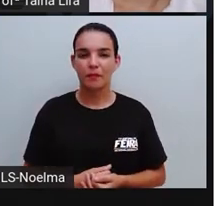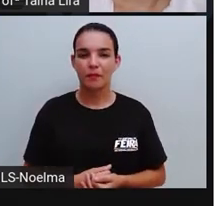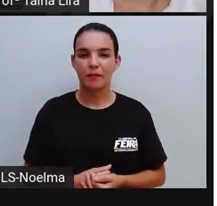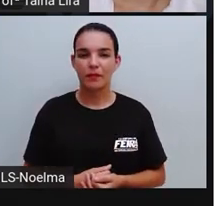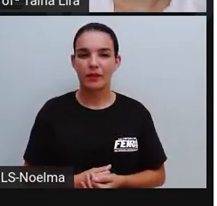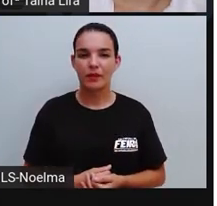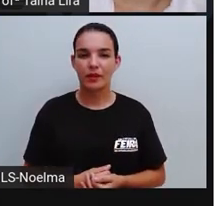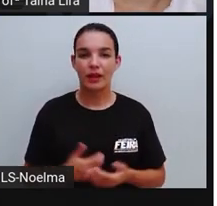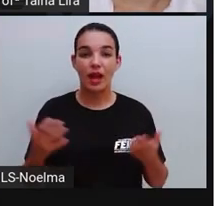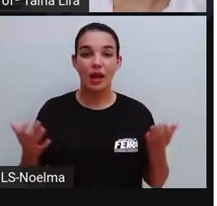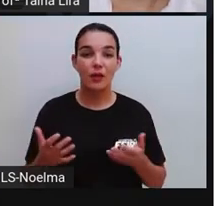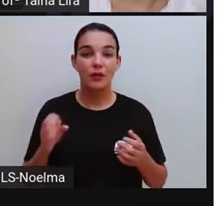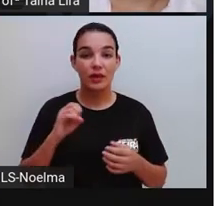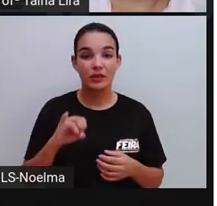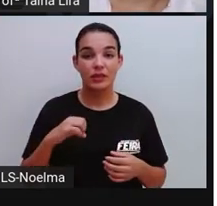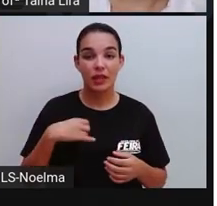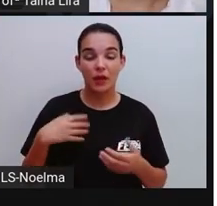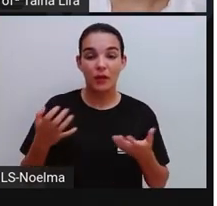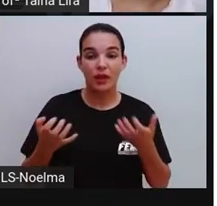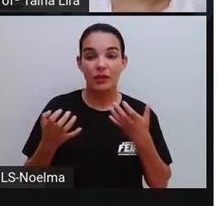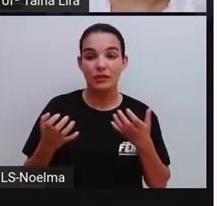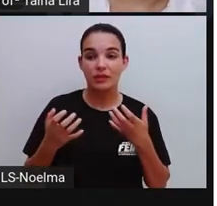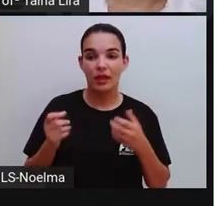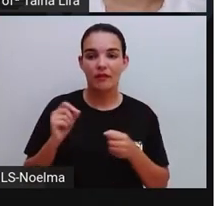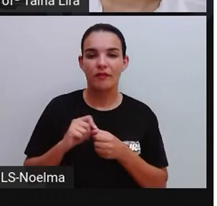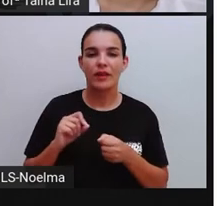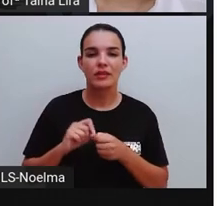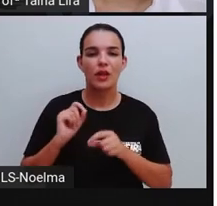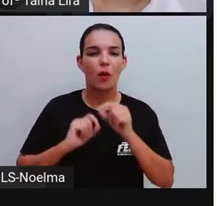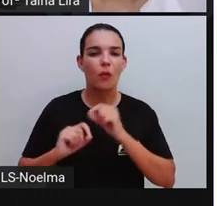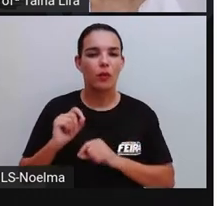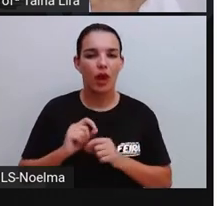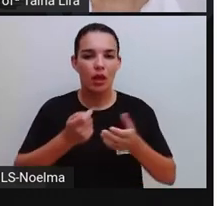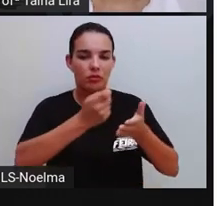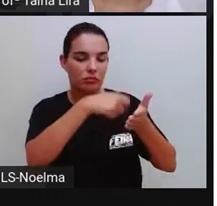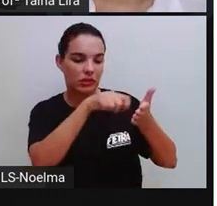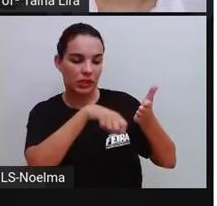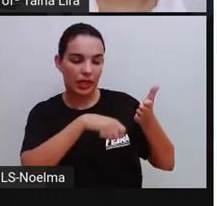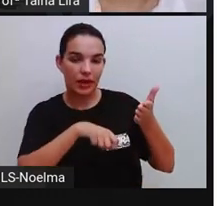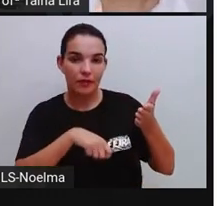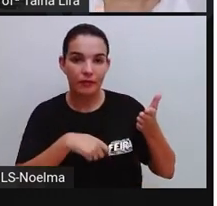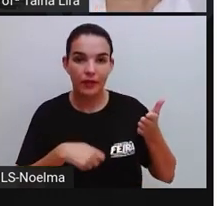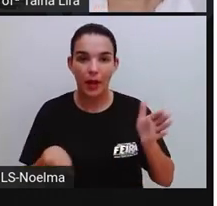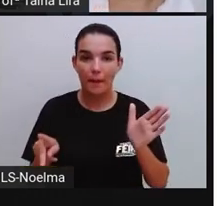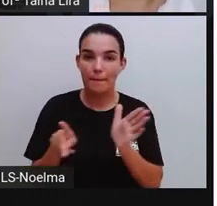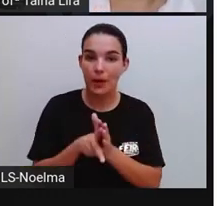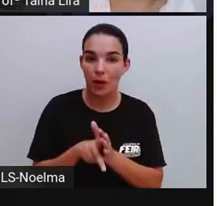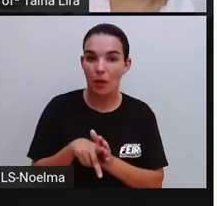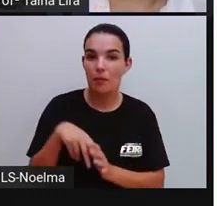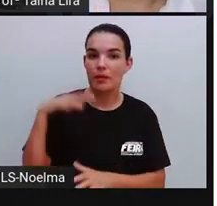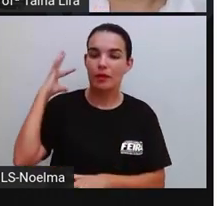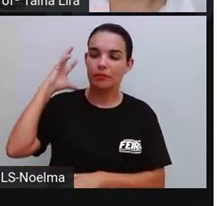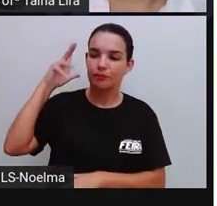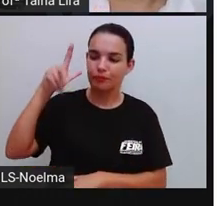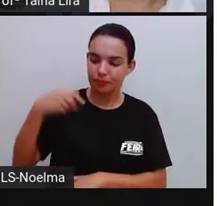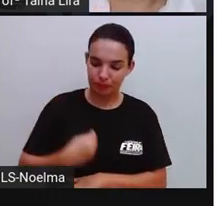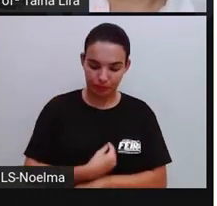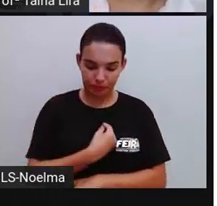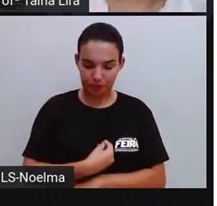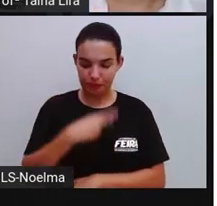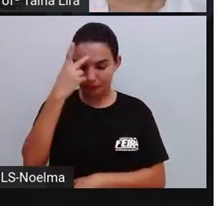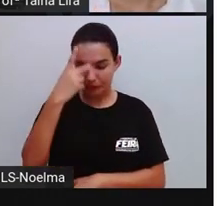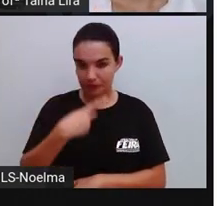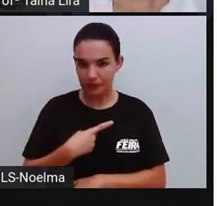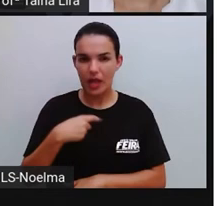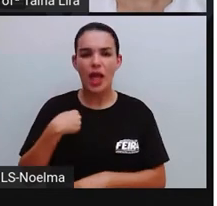Pró, se eu quiser fazer agora a produção, tá? Da biografia, da autobiografia. O que é que eu tenho que